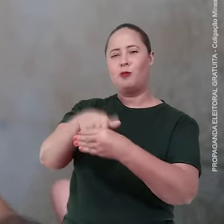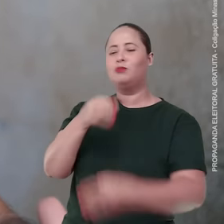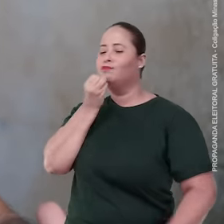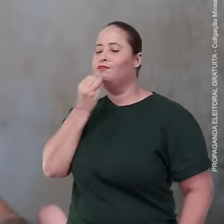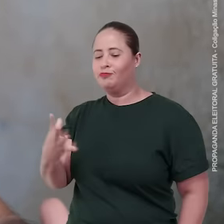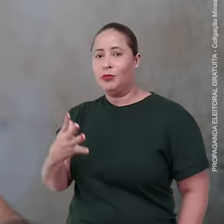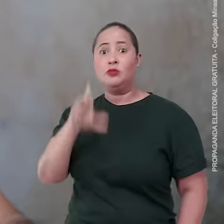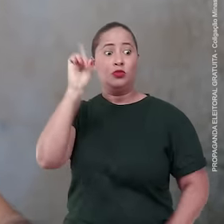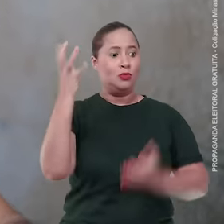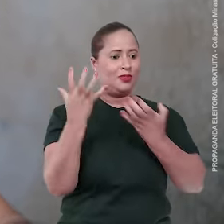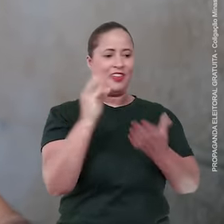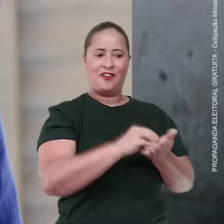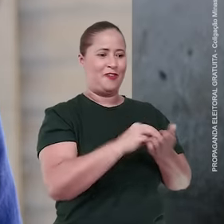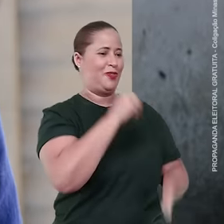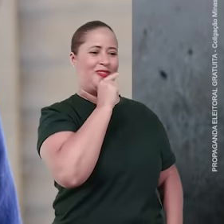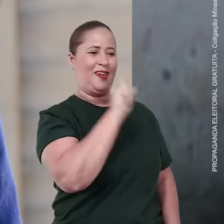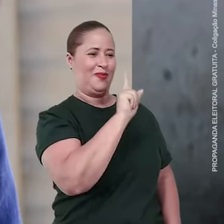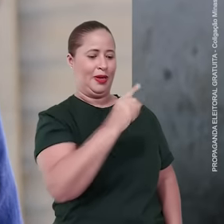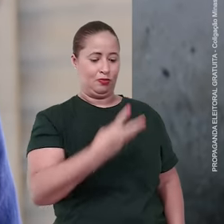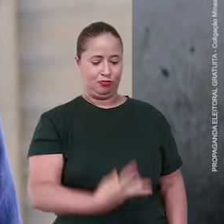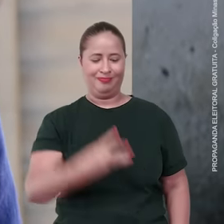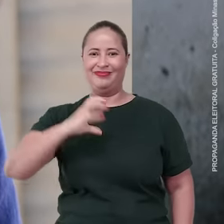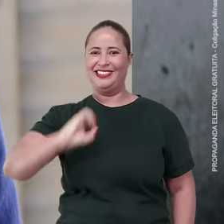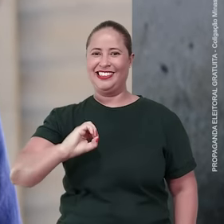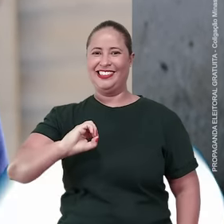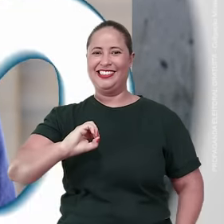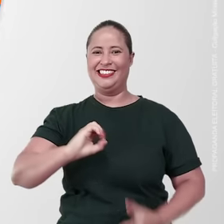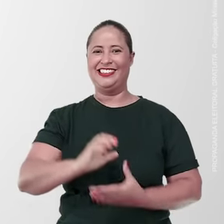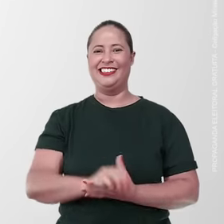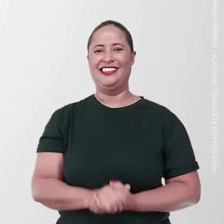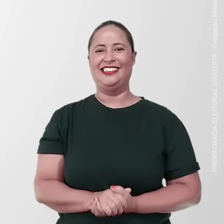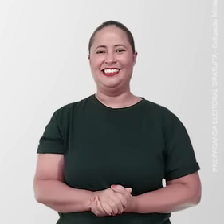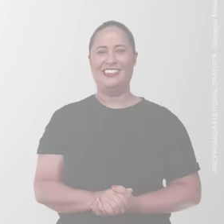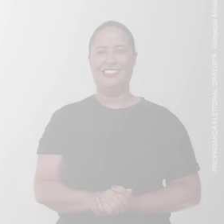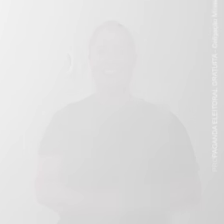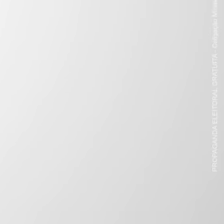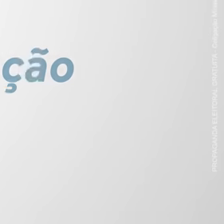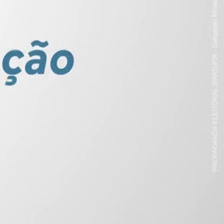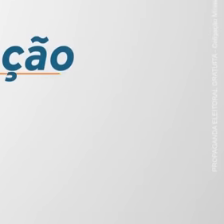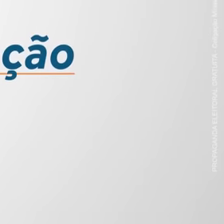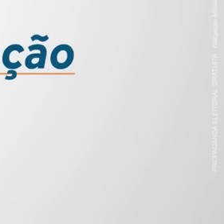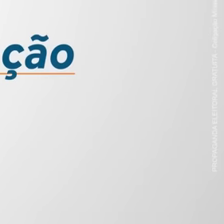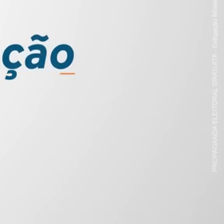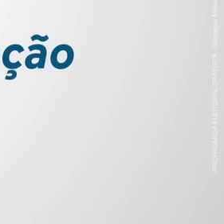ver que meu voto valeu a pena. E se Deus quiser, não vai faltar água aí mais, Gente, já! Tchau!